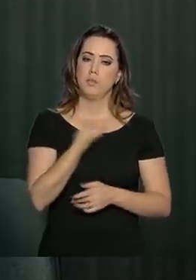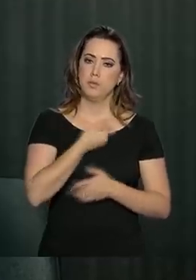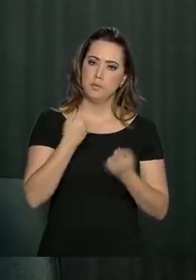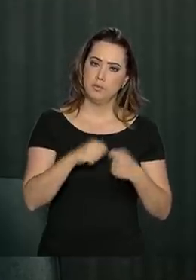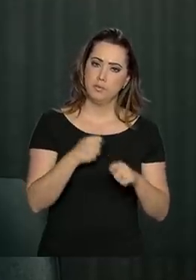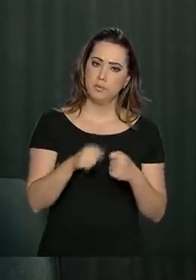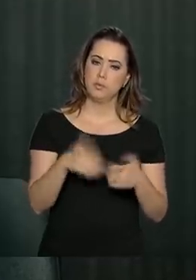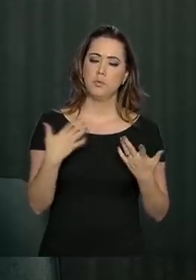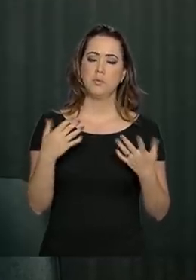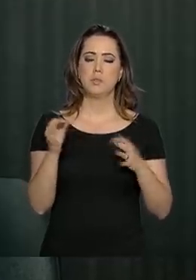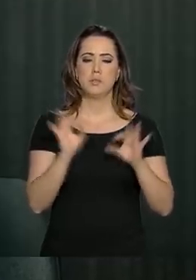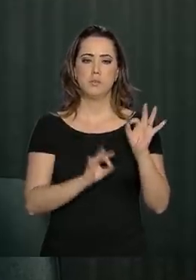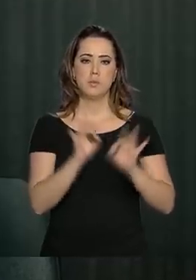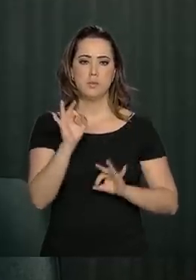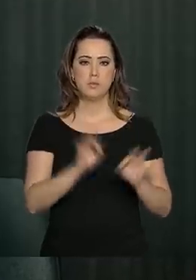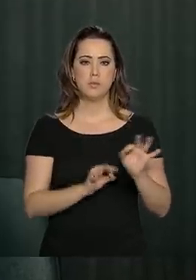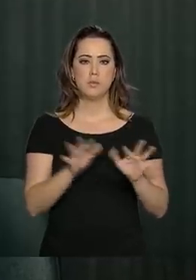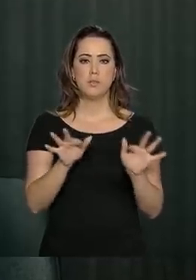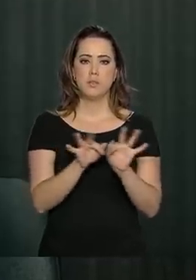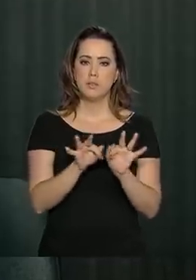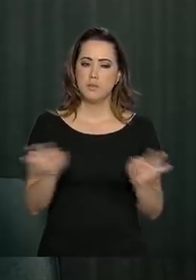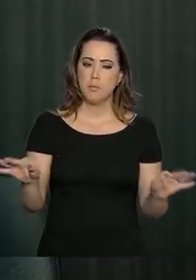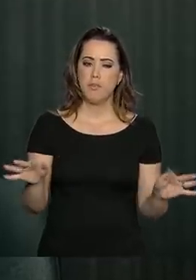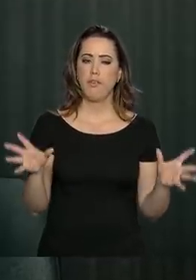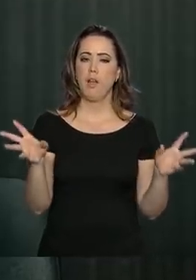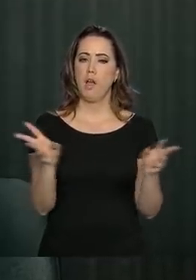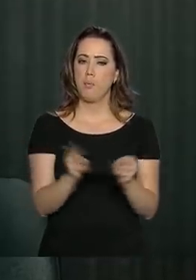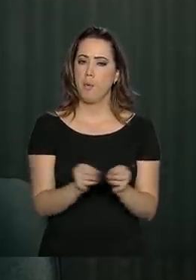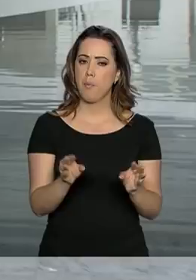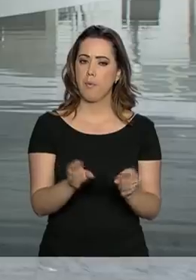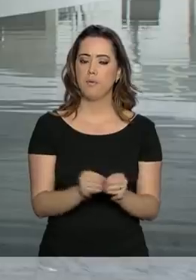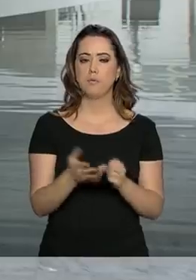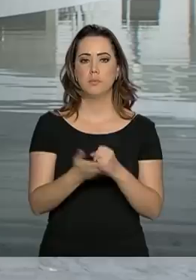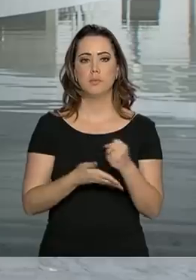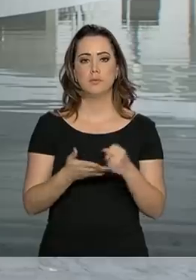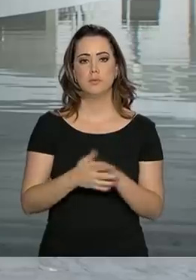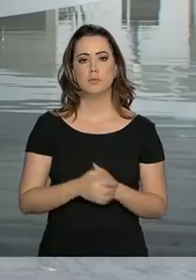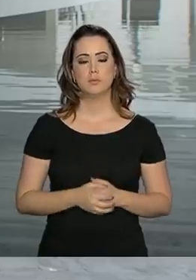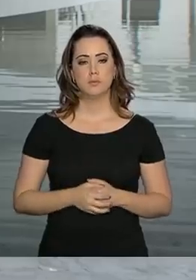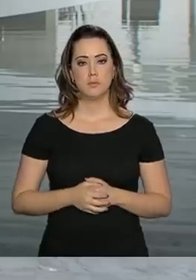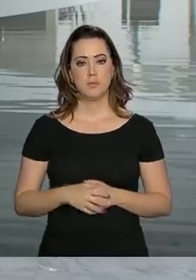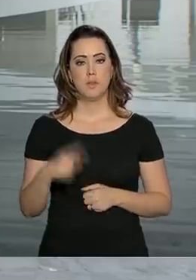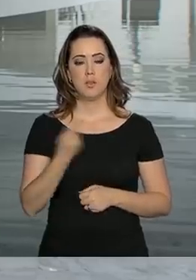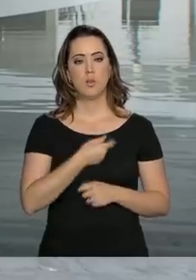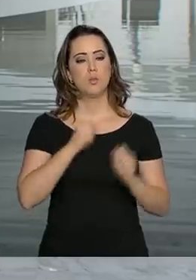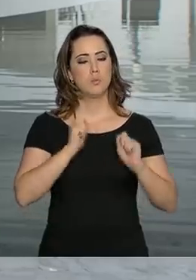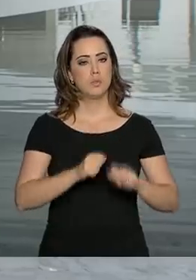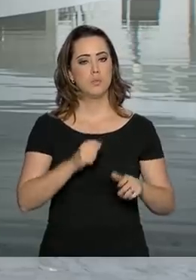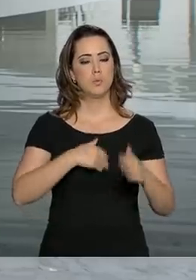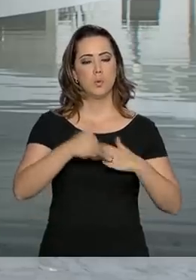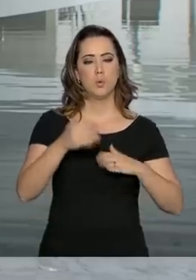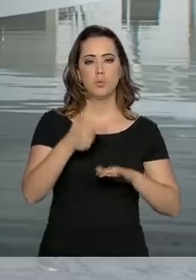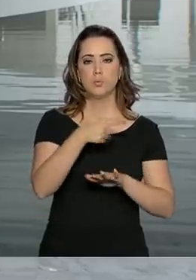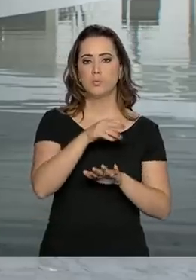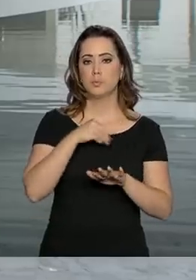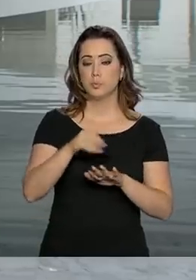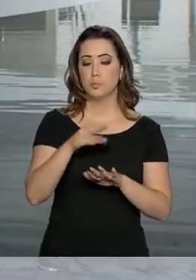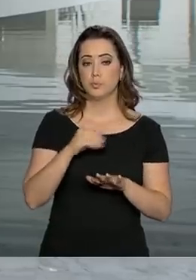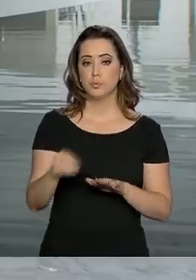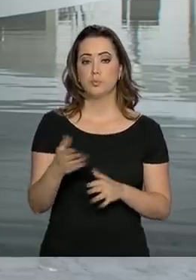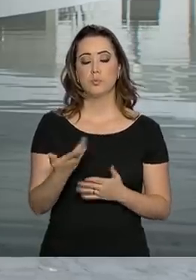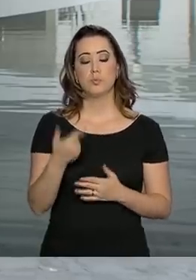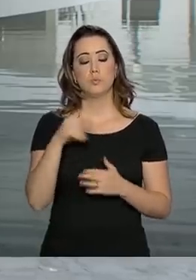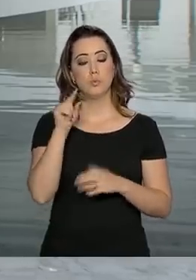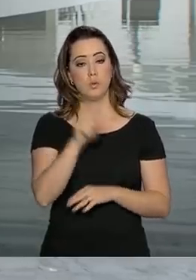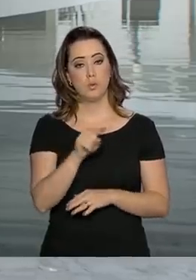espartanos, façamos a coisa bem compacta, façamos o essencial. Nós podemos voltar a qualquer momento com outras informações